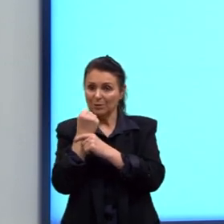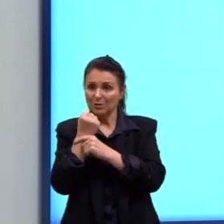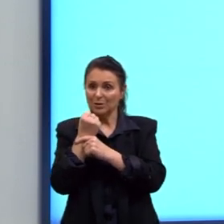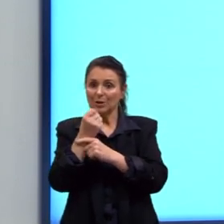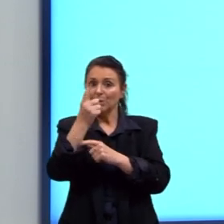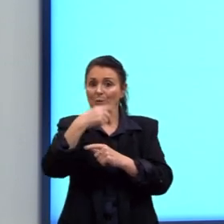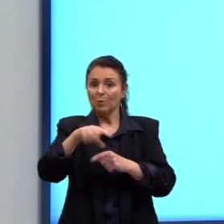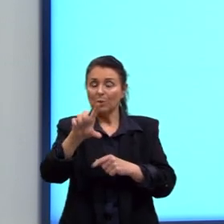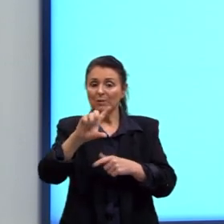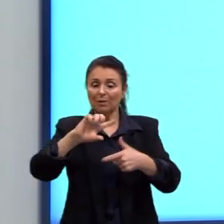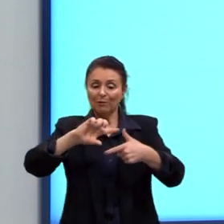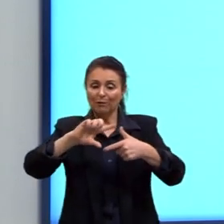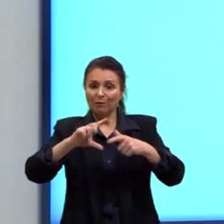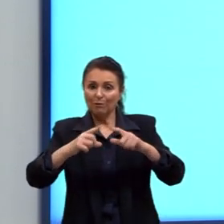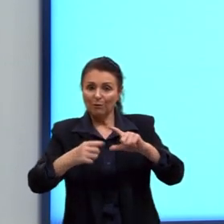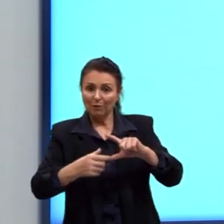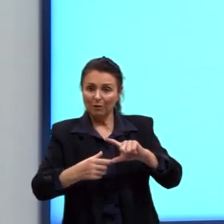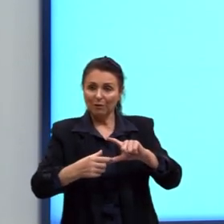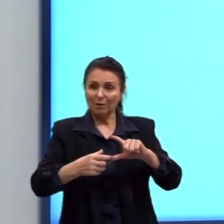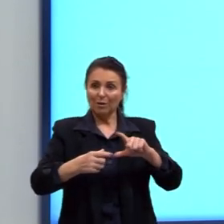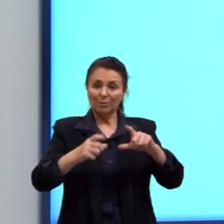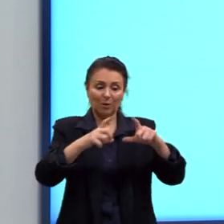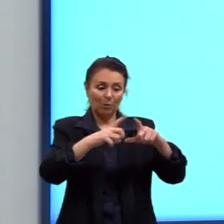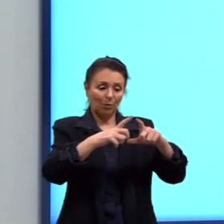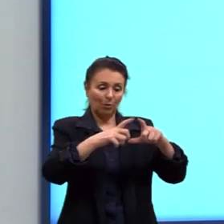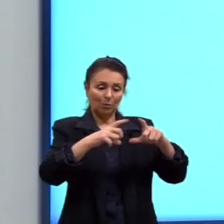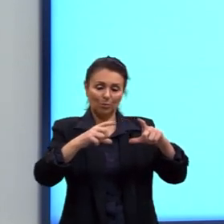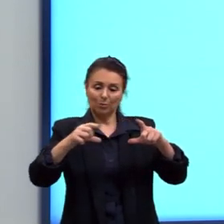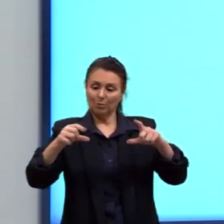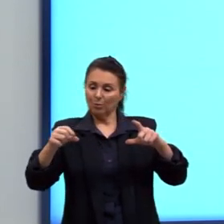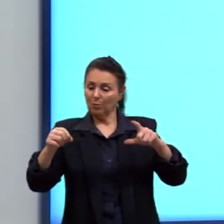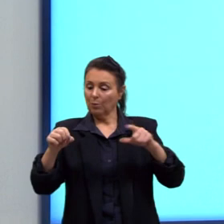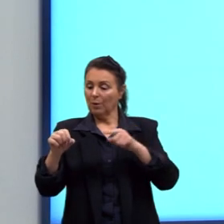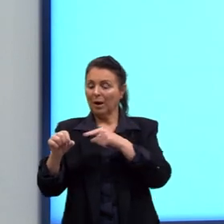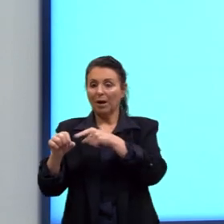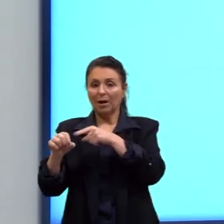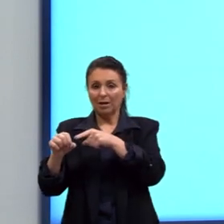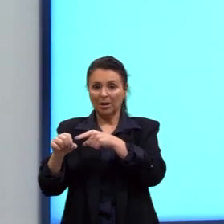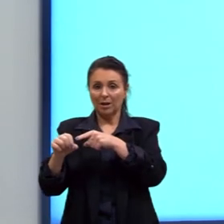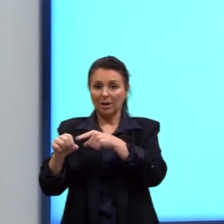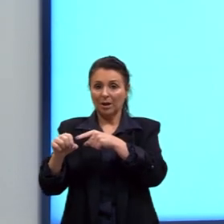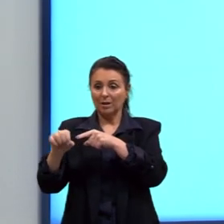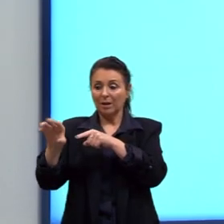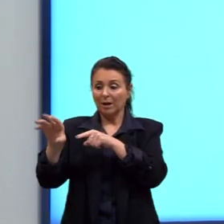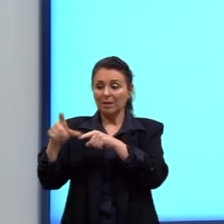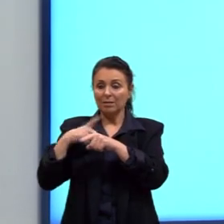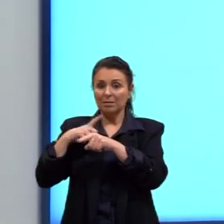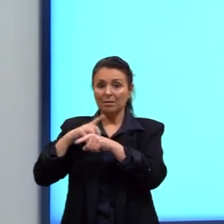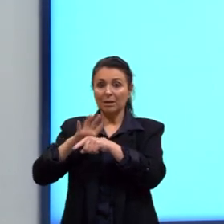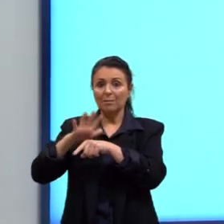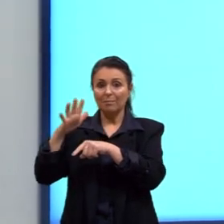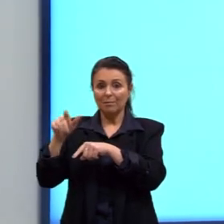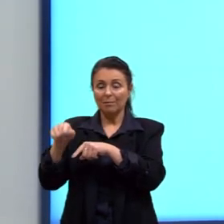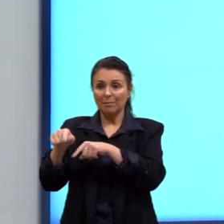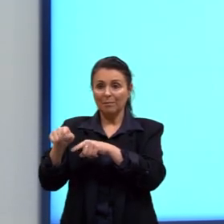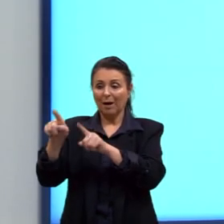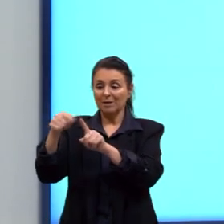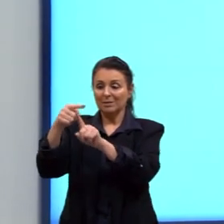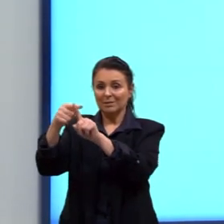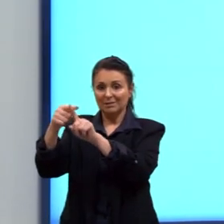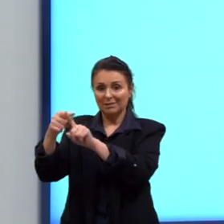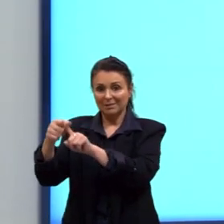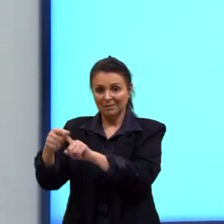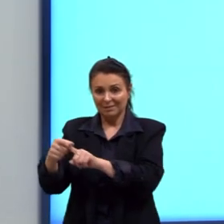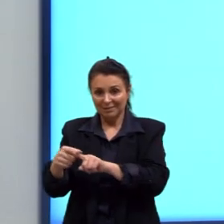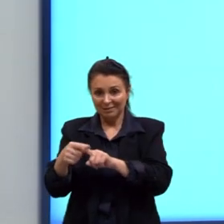formato diferente. Aqui onde a está mais próxima, a gente tem uma concentração de cargas. E aqui, a já está mais esférico, elas vão se